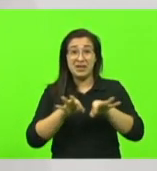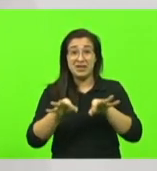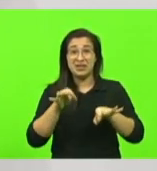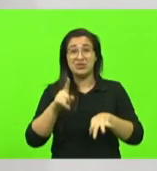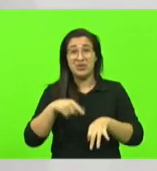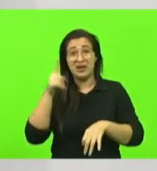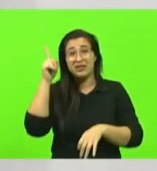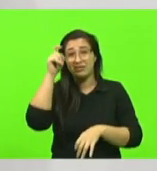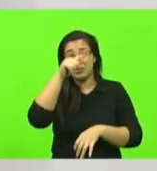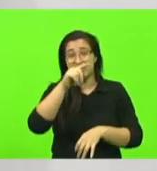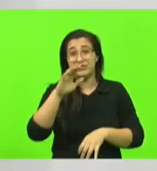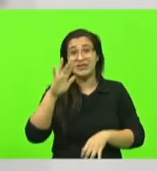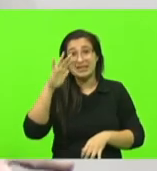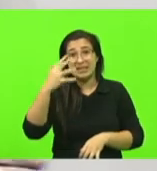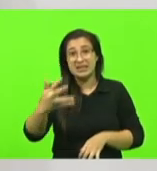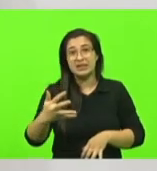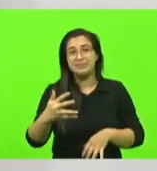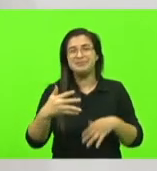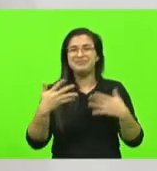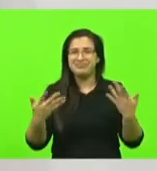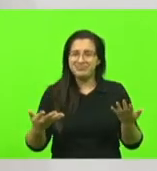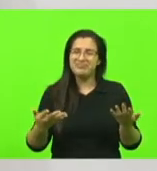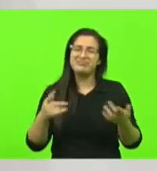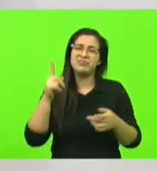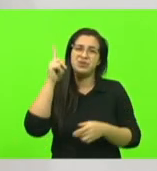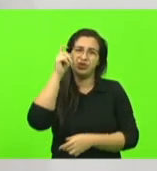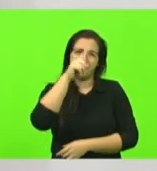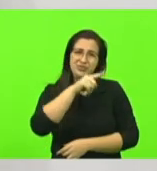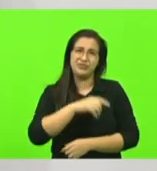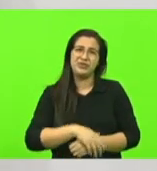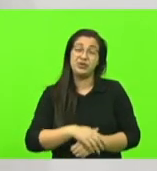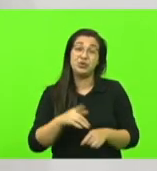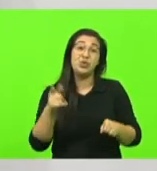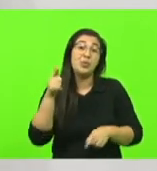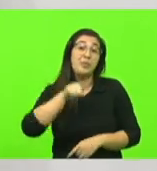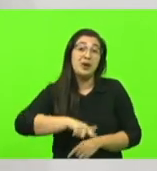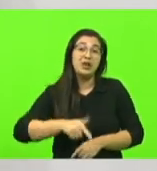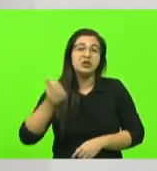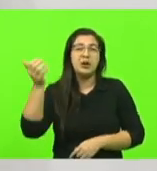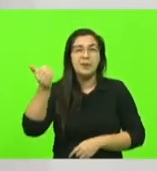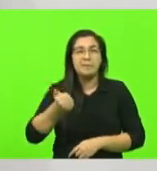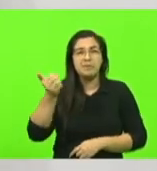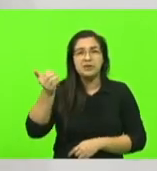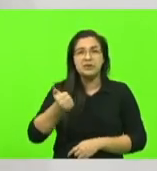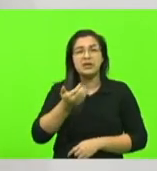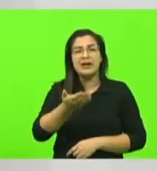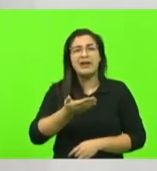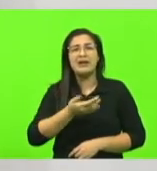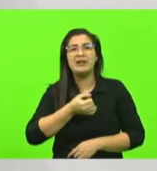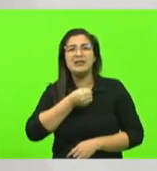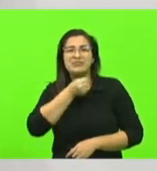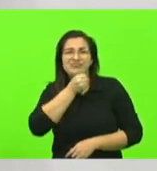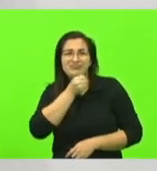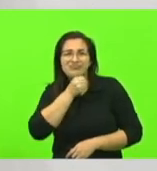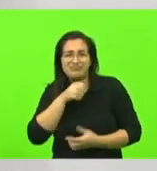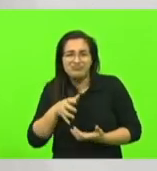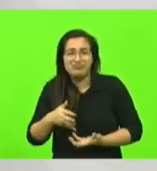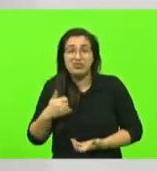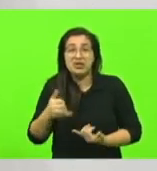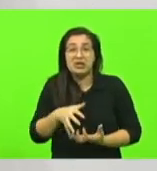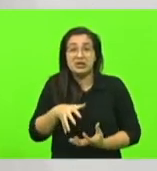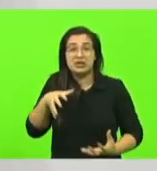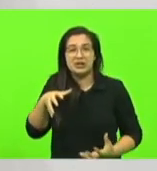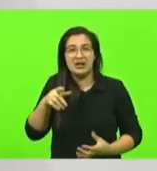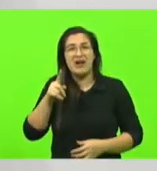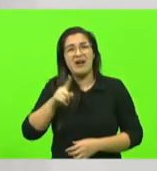complicado momento da aposentadoria no caso dos idosos também é um